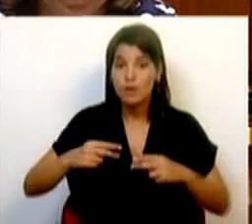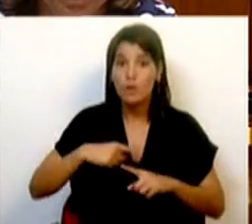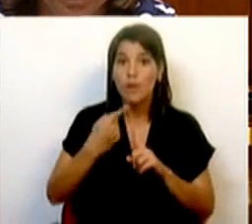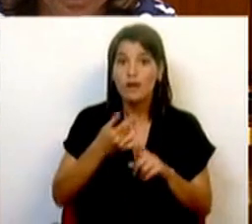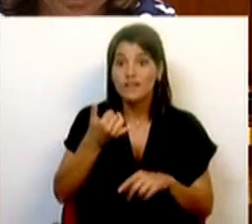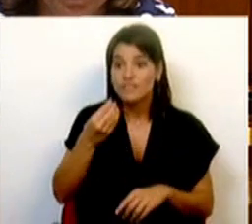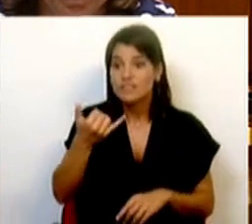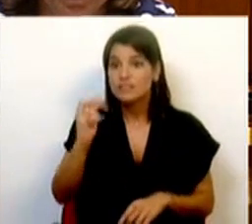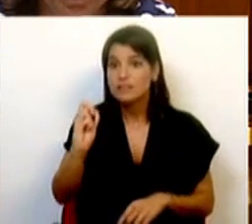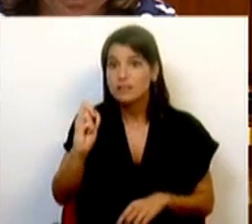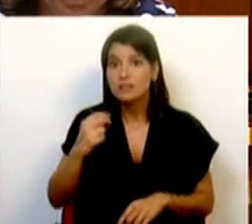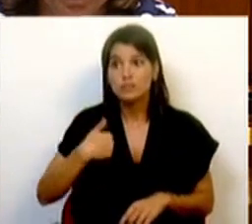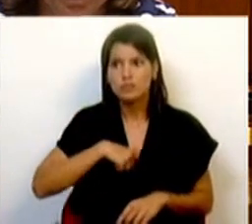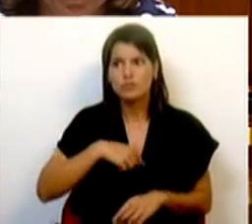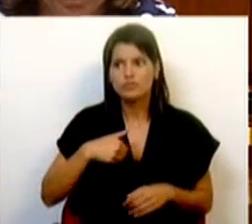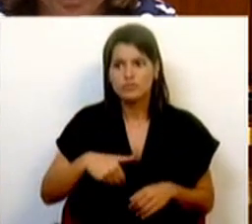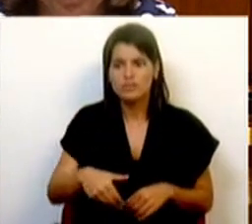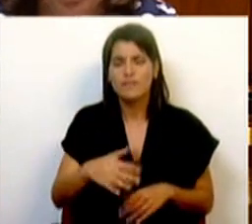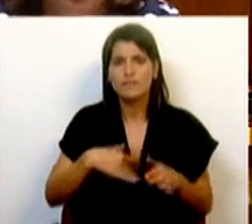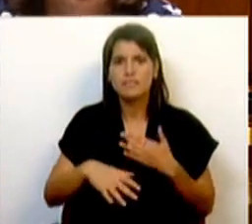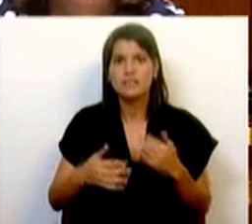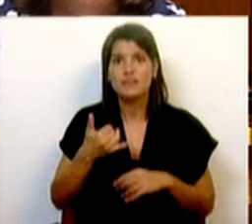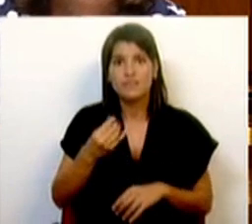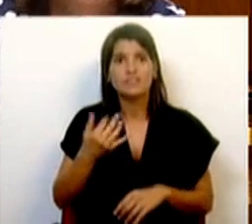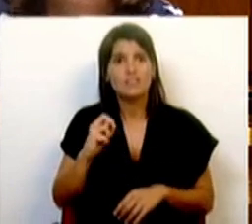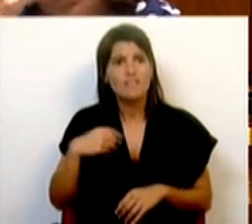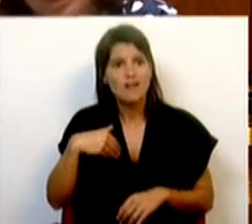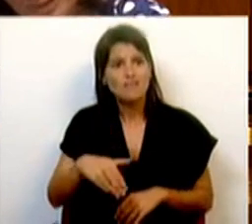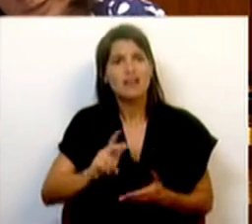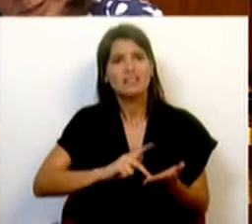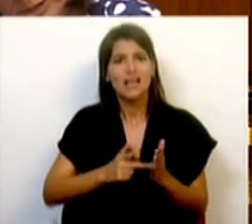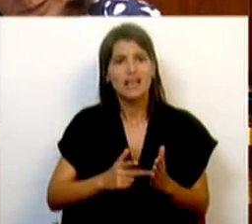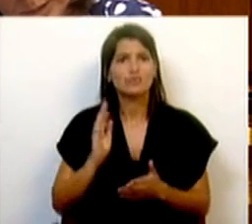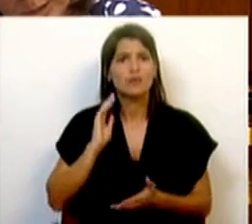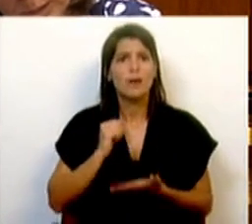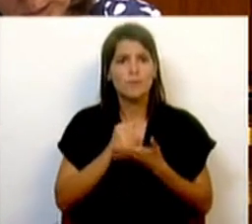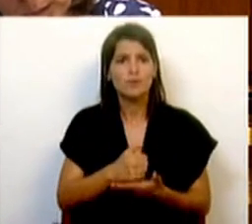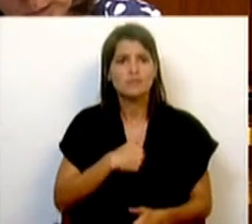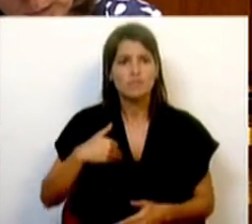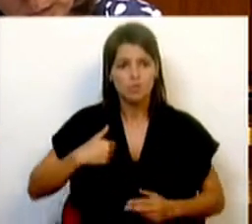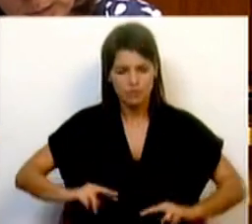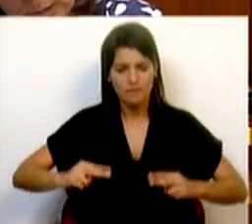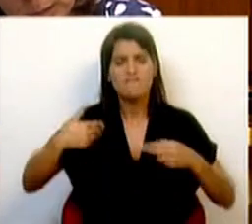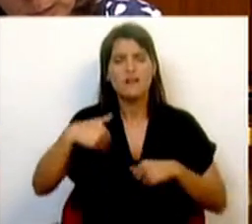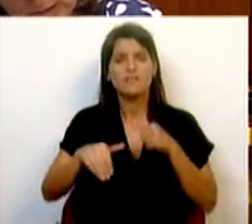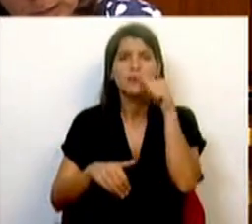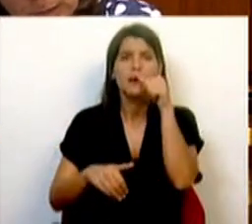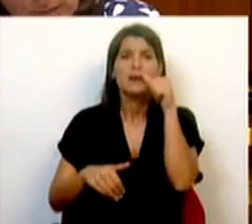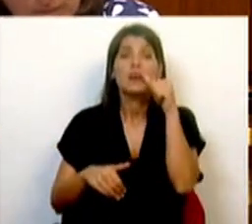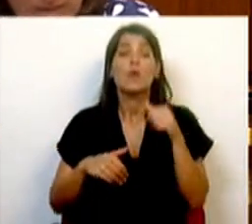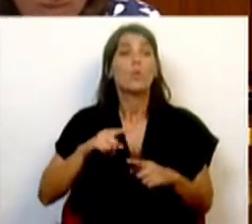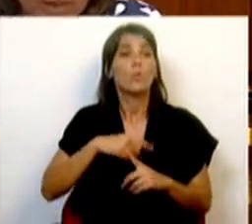E é isso que estamos apostados em fazer e em 2023 vamos fazer a carreira dos técnicos auxiliares de saúde. O ano ainda não